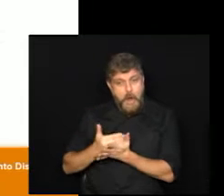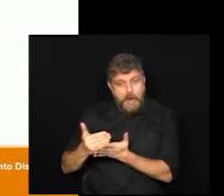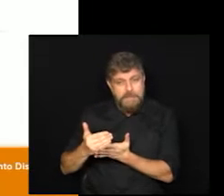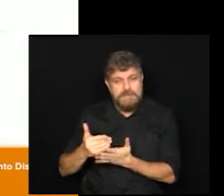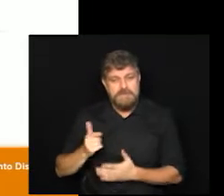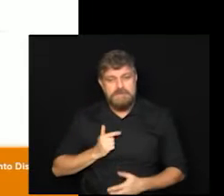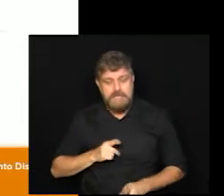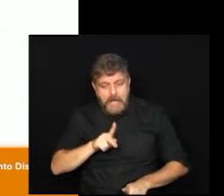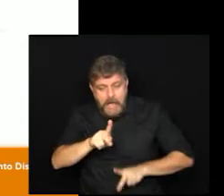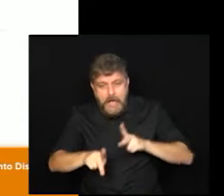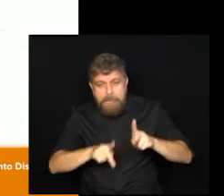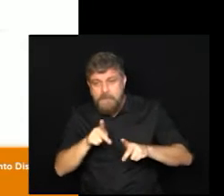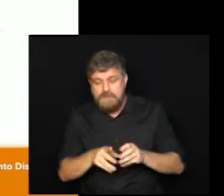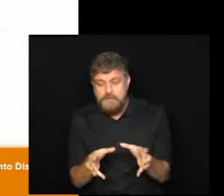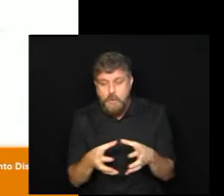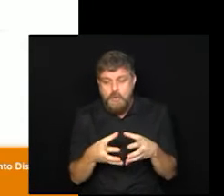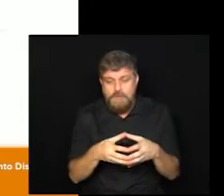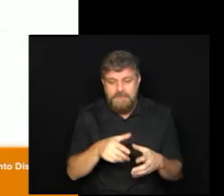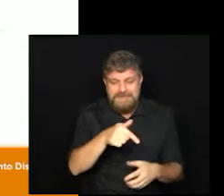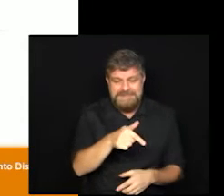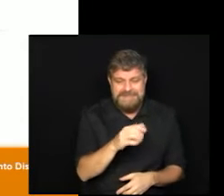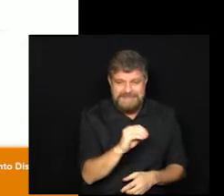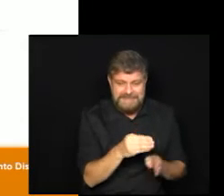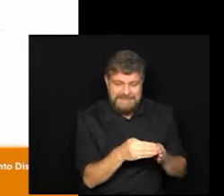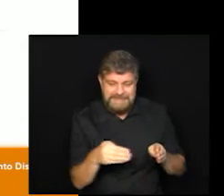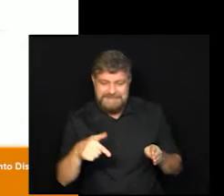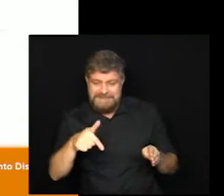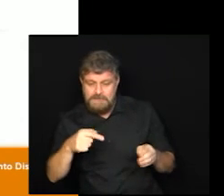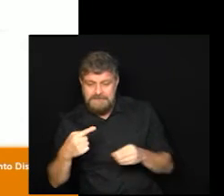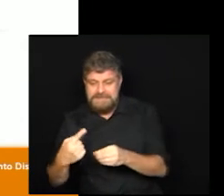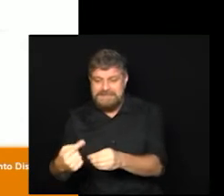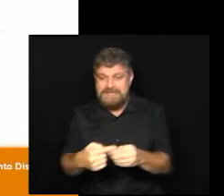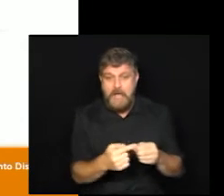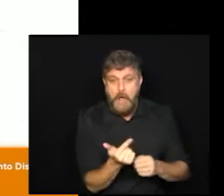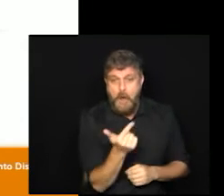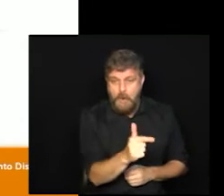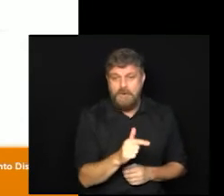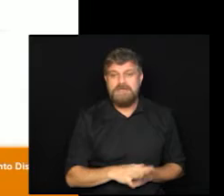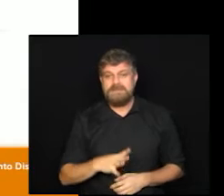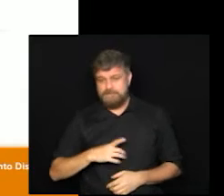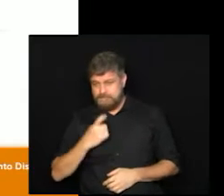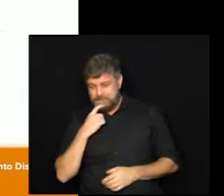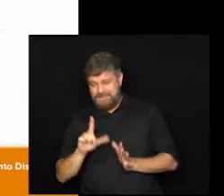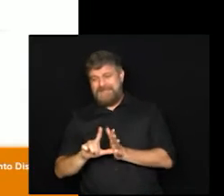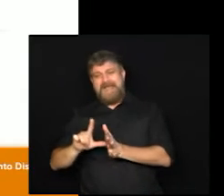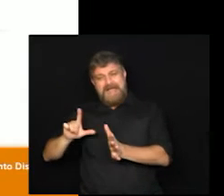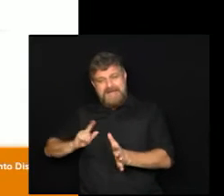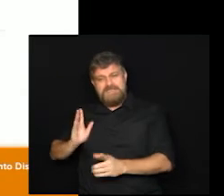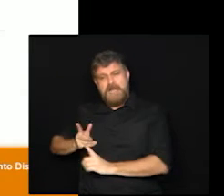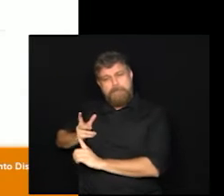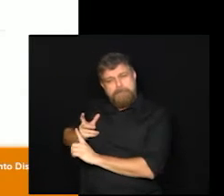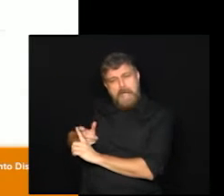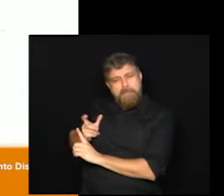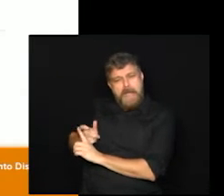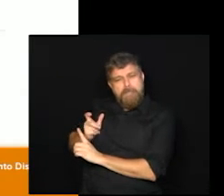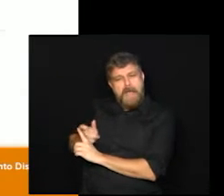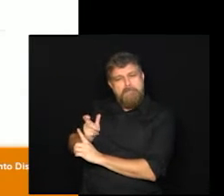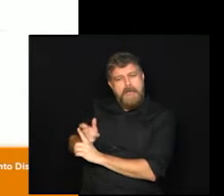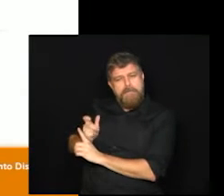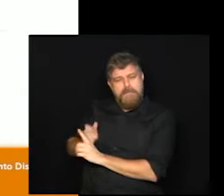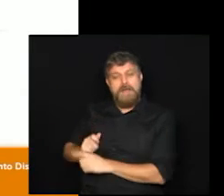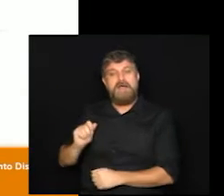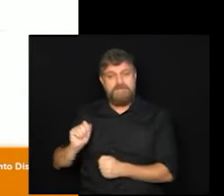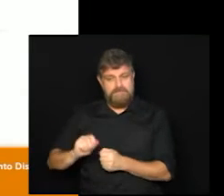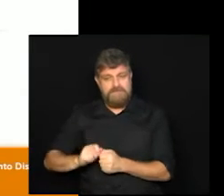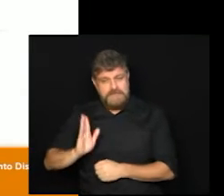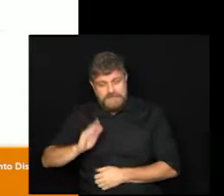o público de 70 e 71 para outras cidades. Campinas já havia se antecipado, fez um primeiro